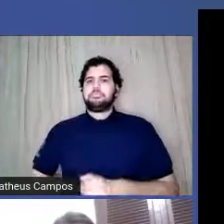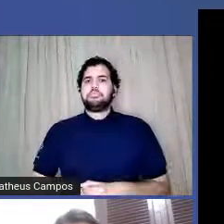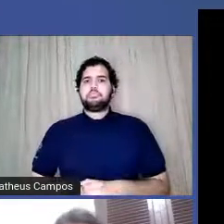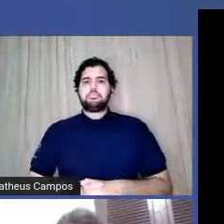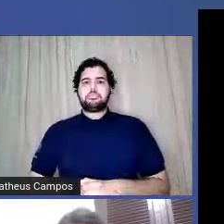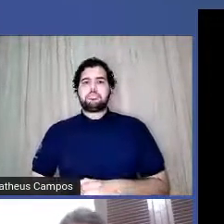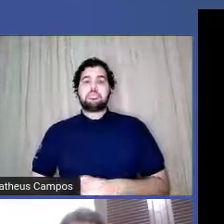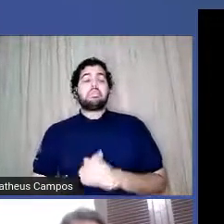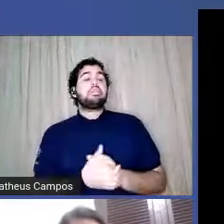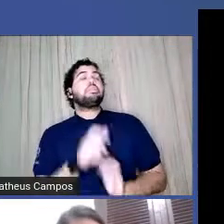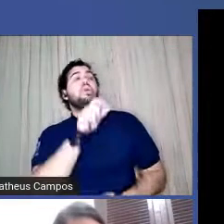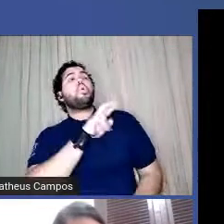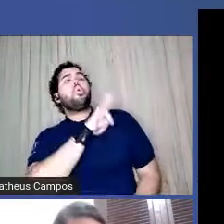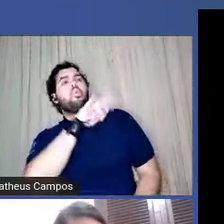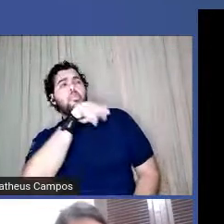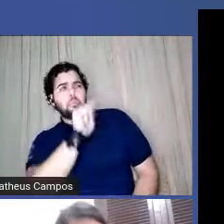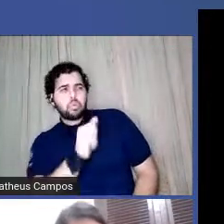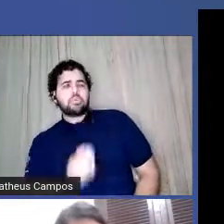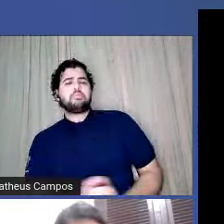Bruna, é,